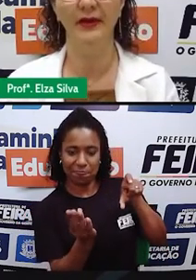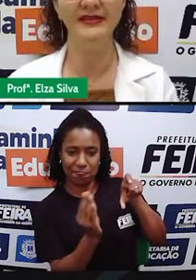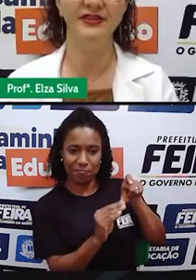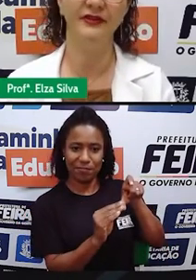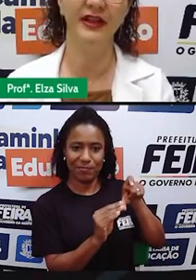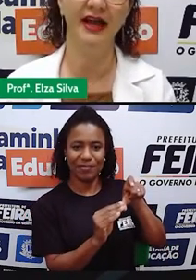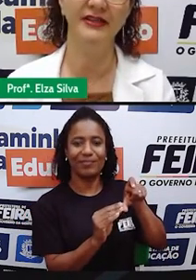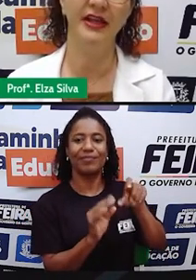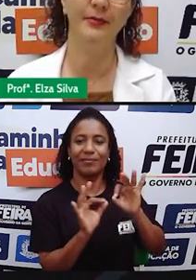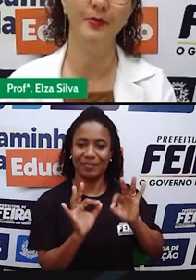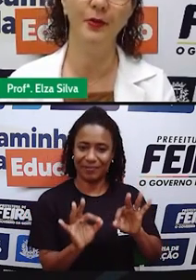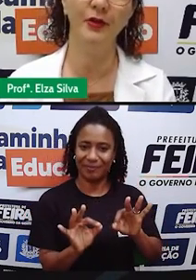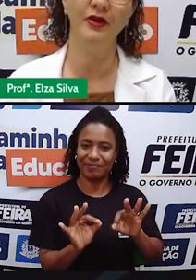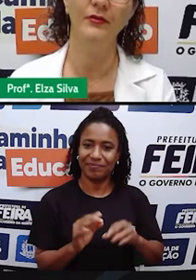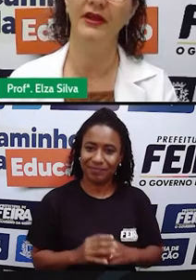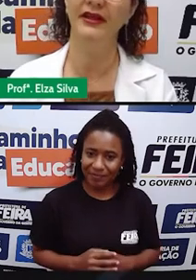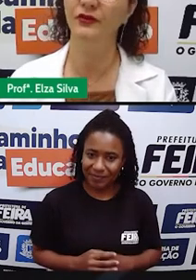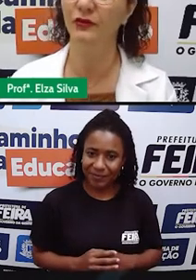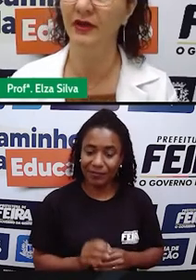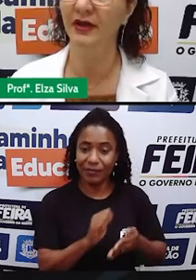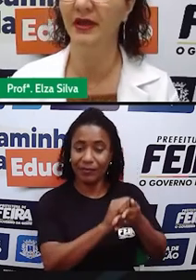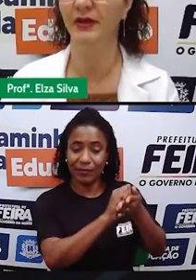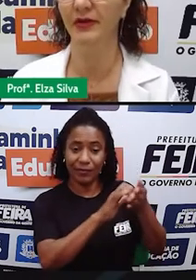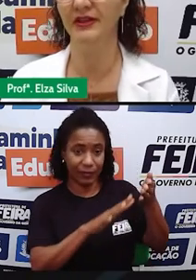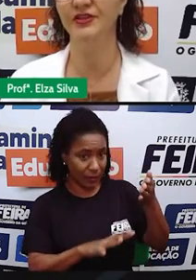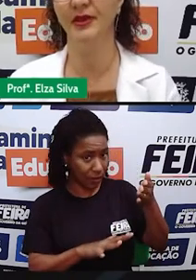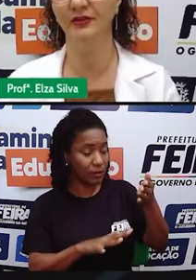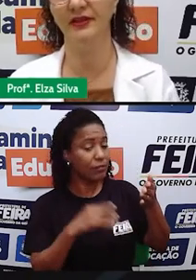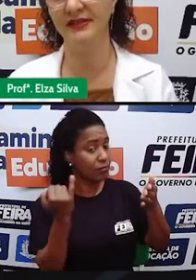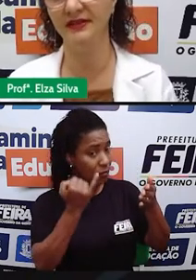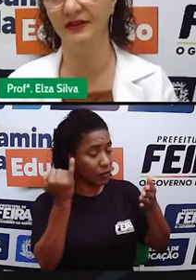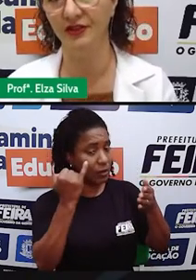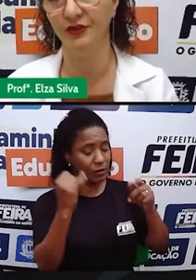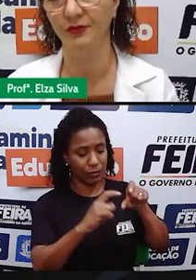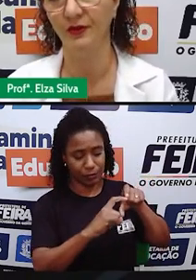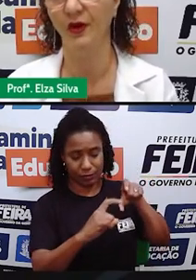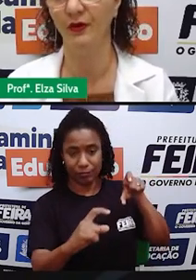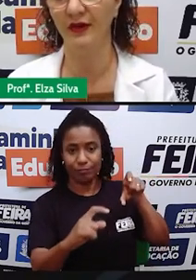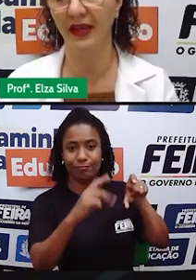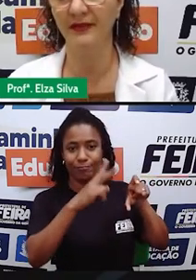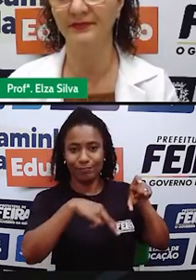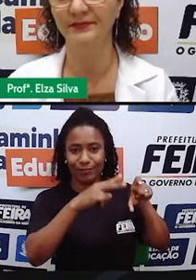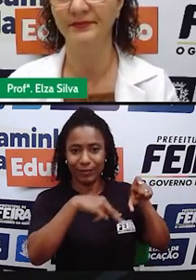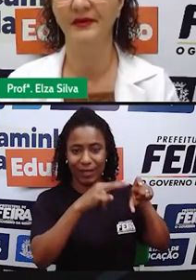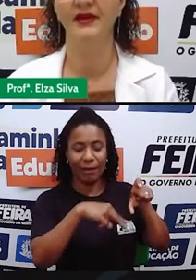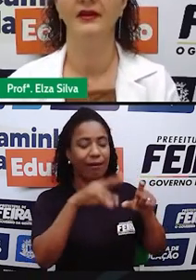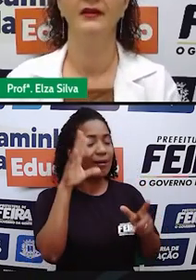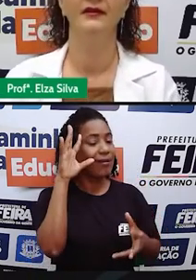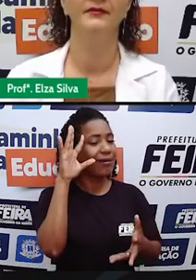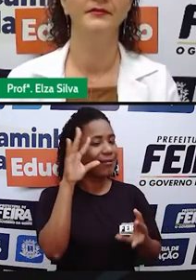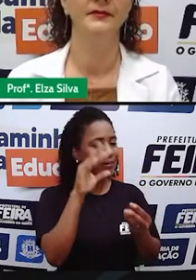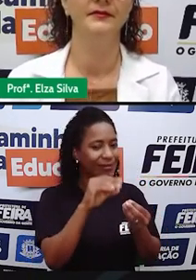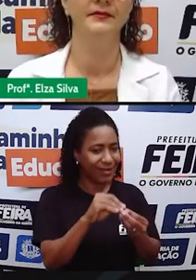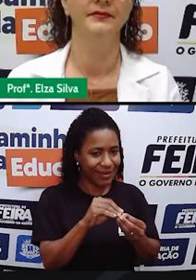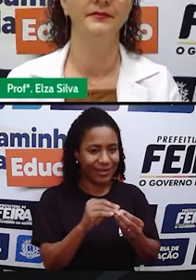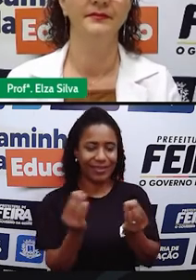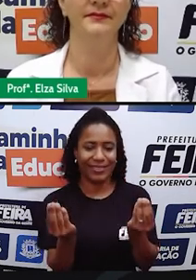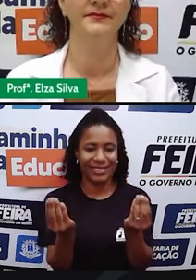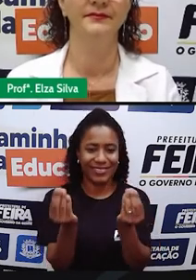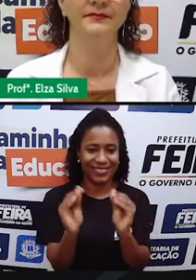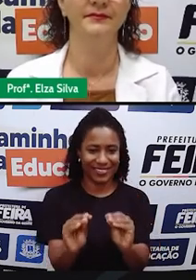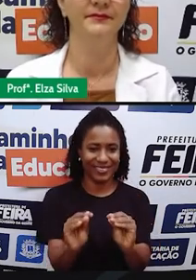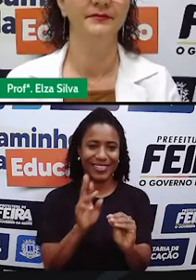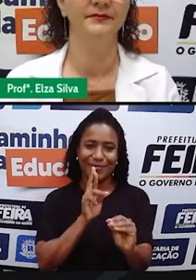Então, essa atividade, ela propõe uma leitura e um entendimento desse texto. Ok? Ok.